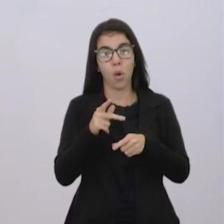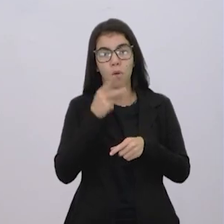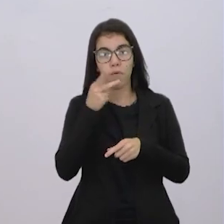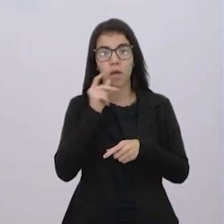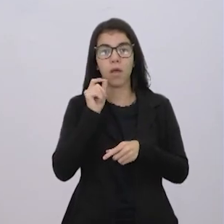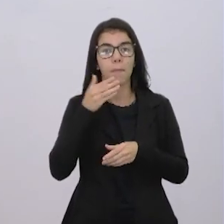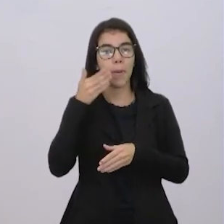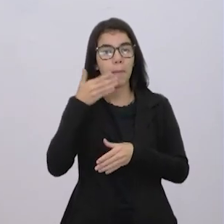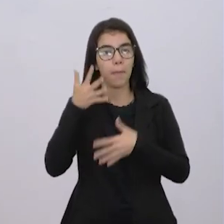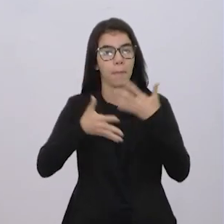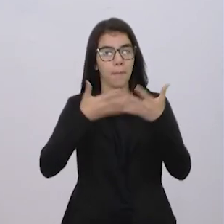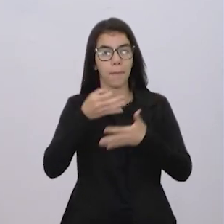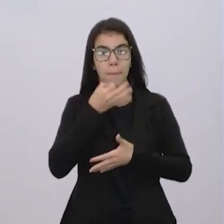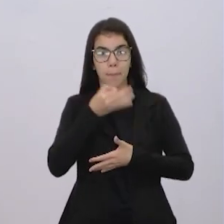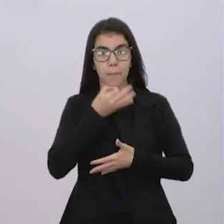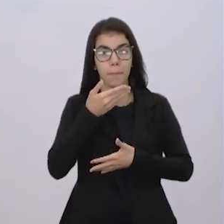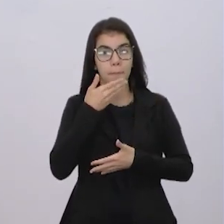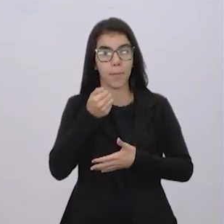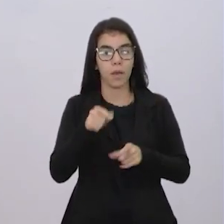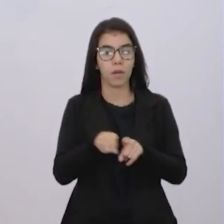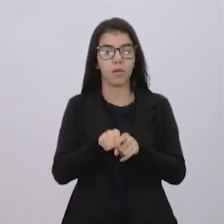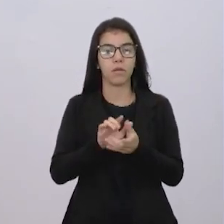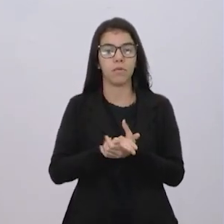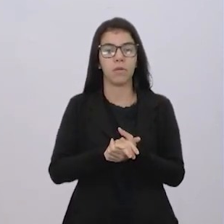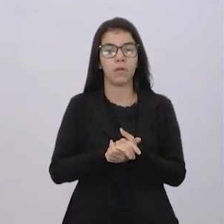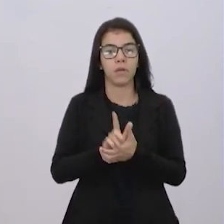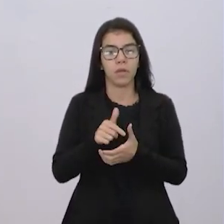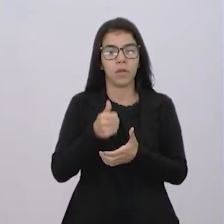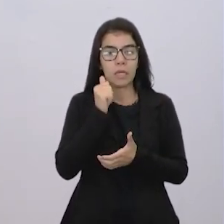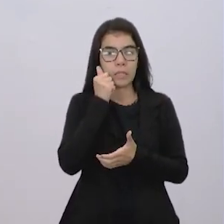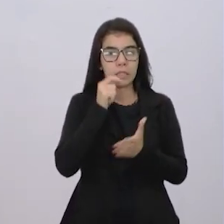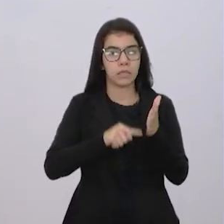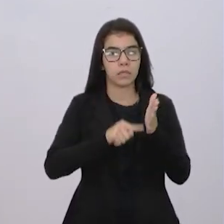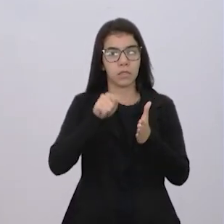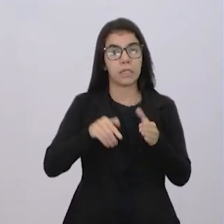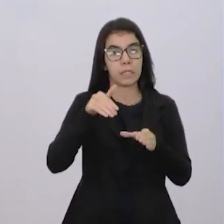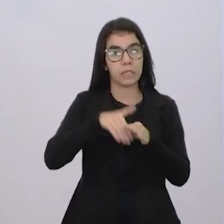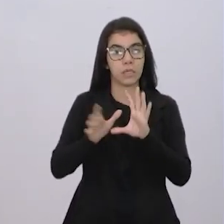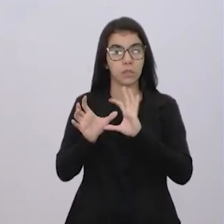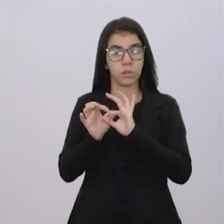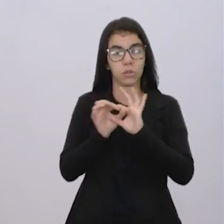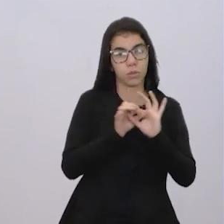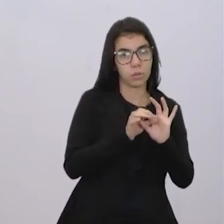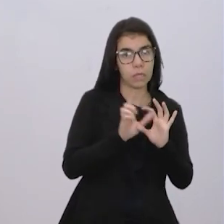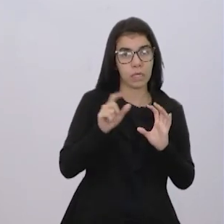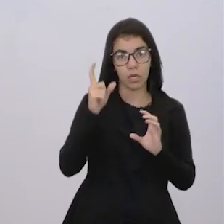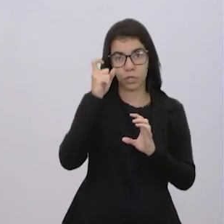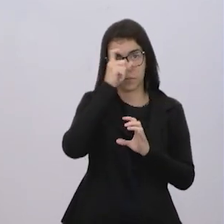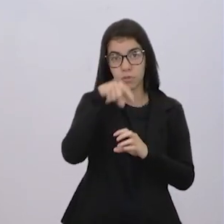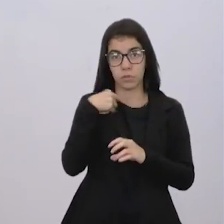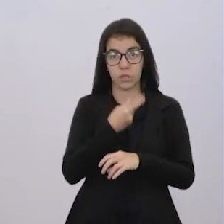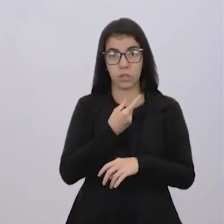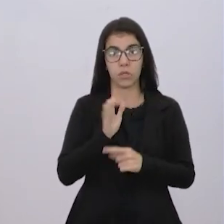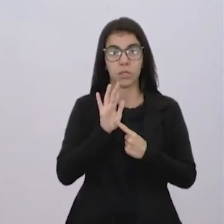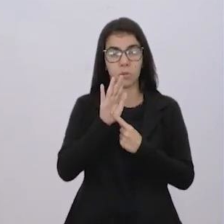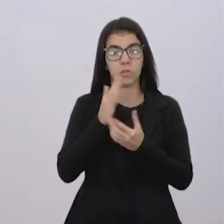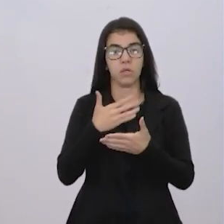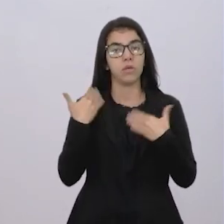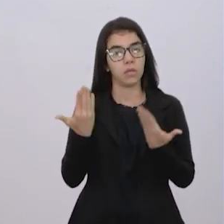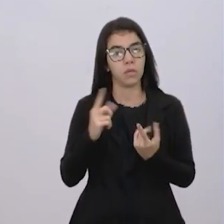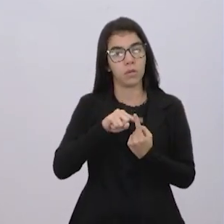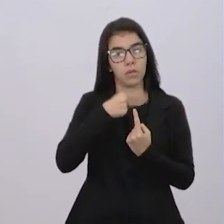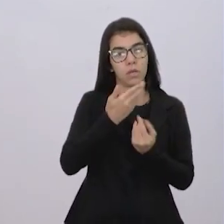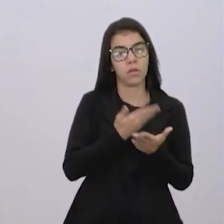tiver o melhor argumento. Aquele que souber falar de forma científica, dentro desse contexto tão complexo que a gente tem aqui. Então, na